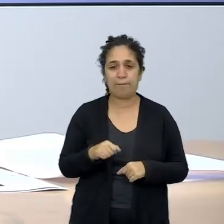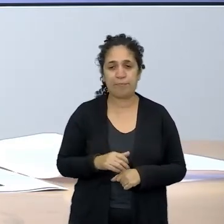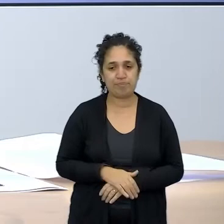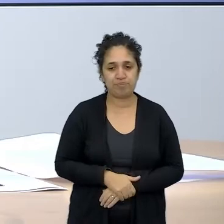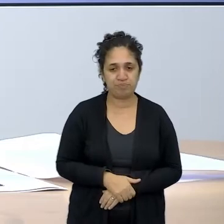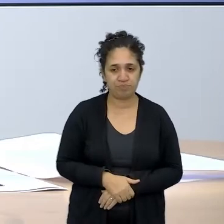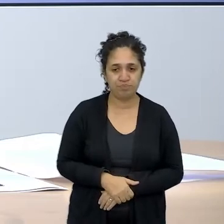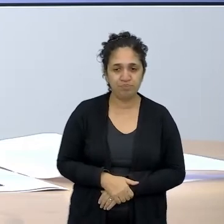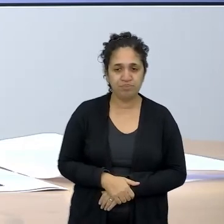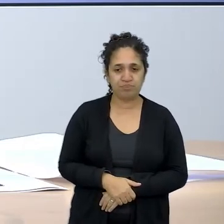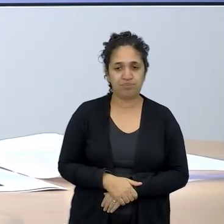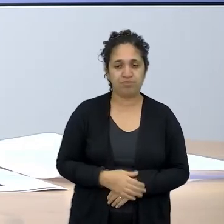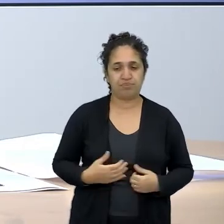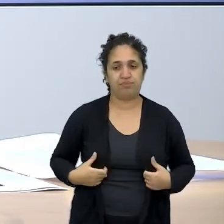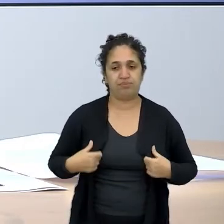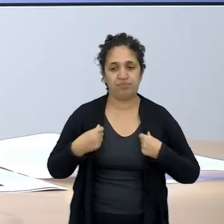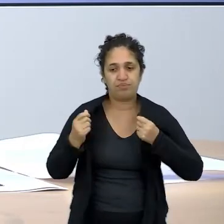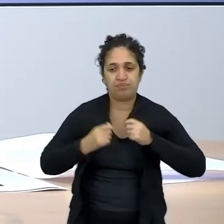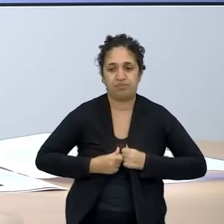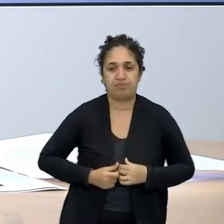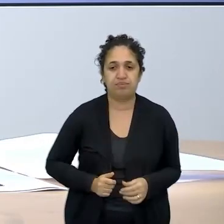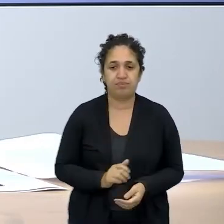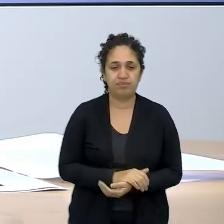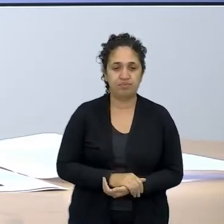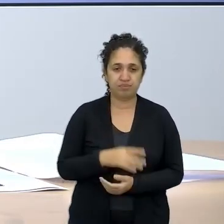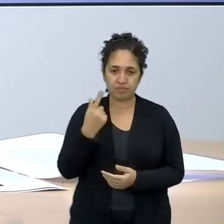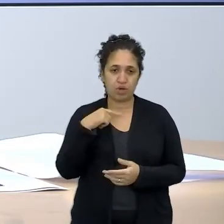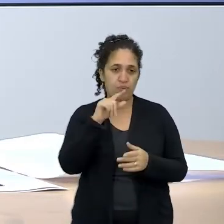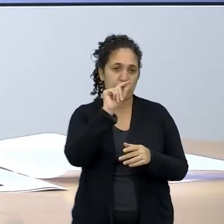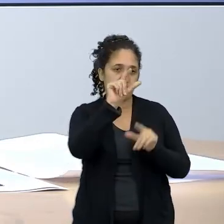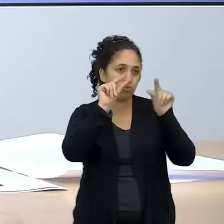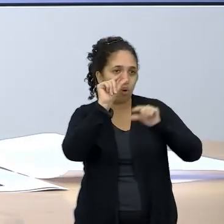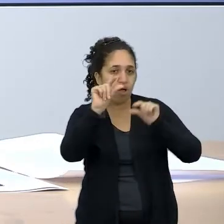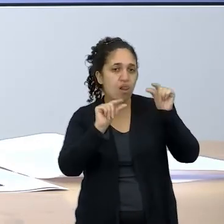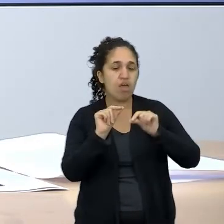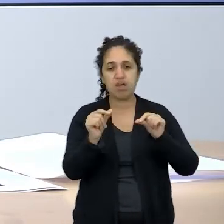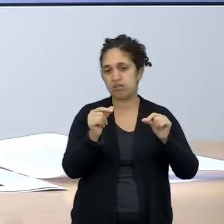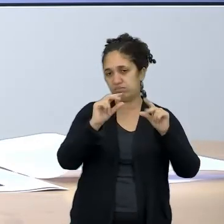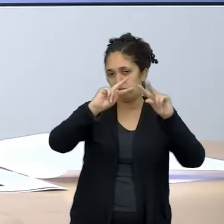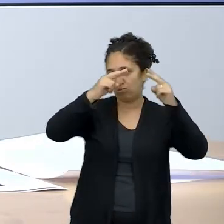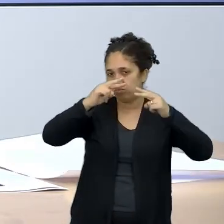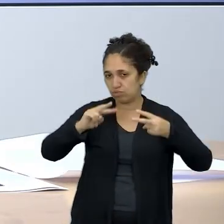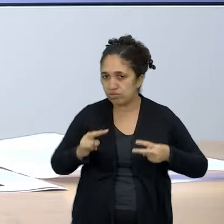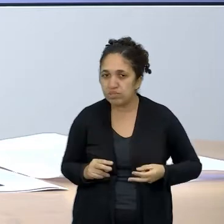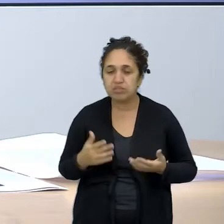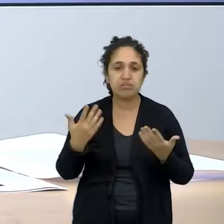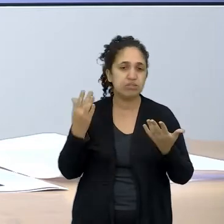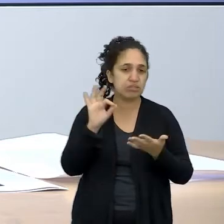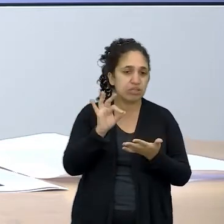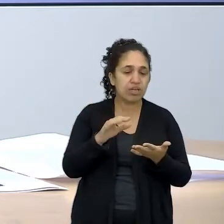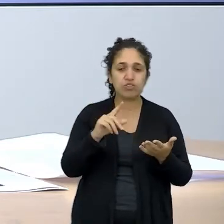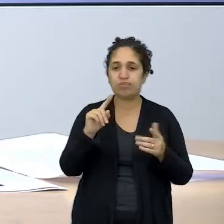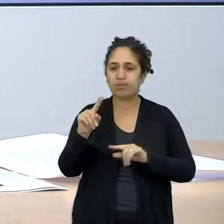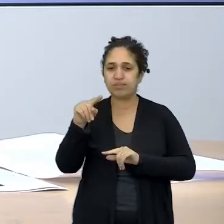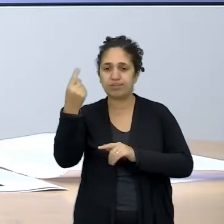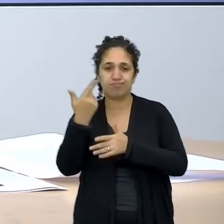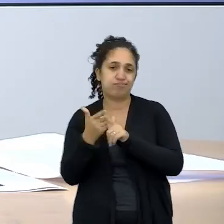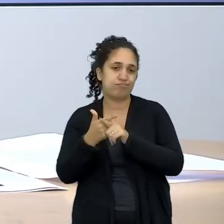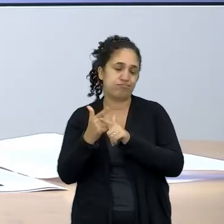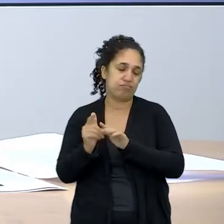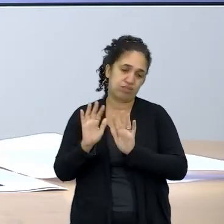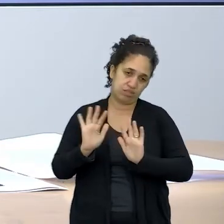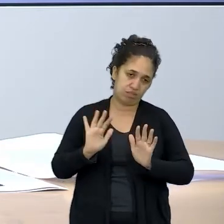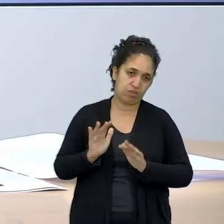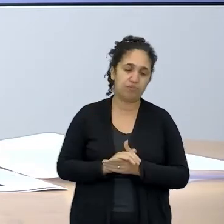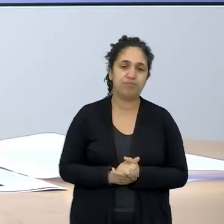tudo que vocês vão clicar aí nos próximos para depois não sair, não ter algum problema aí no